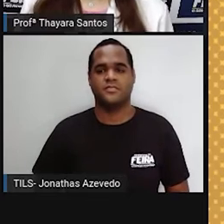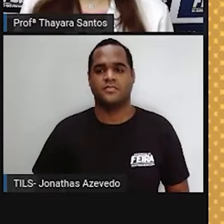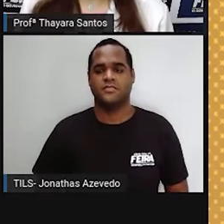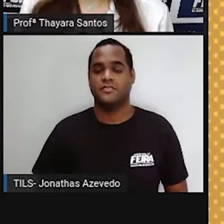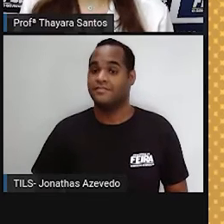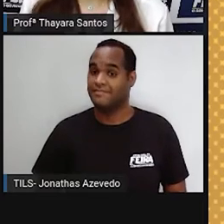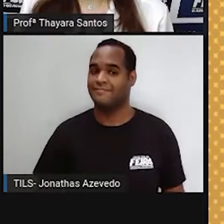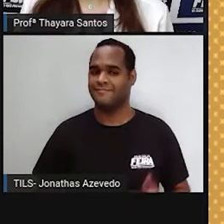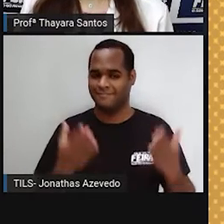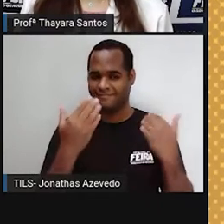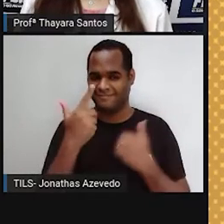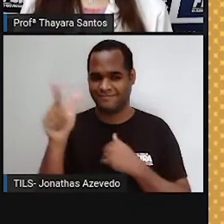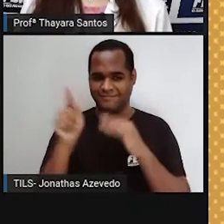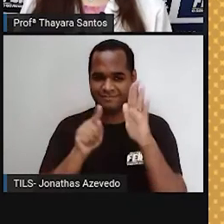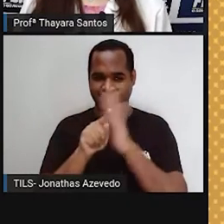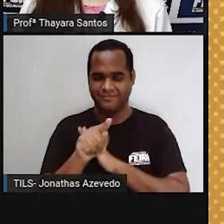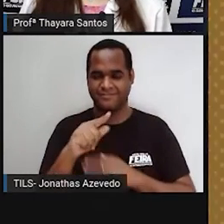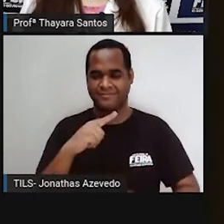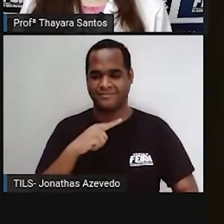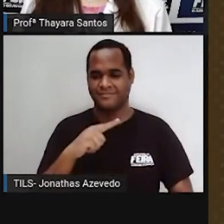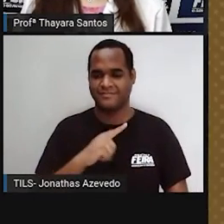Vamos lá para a próxima pergunta.